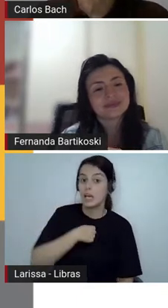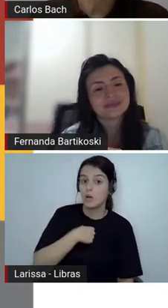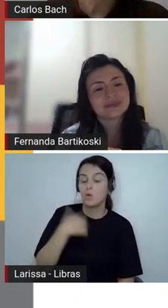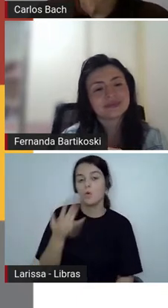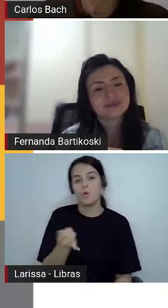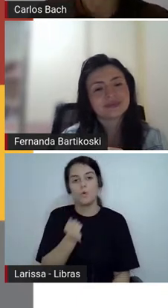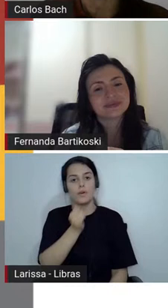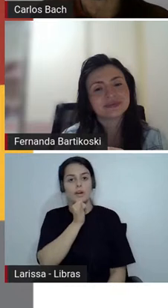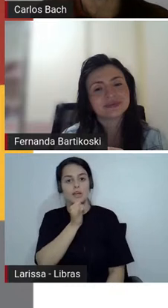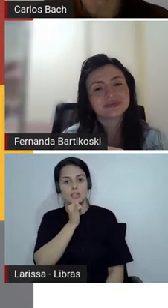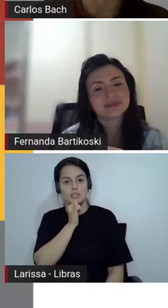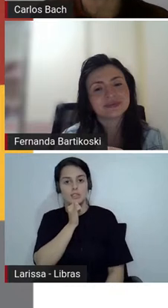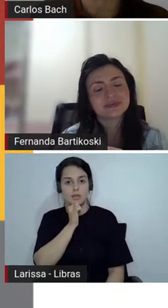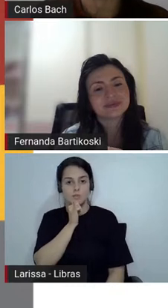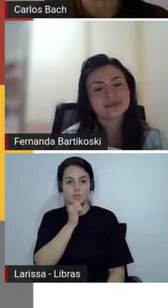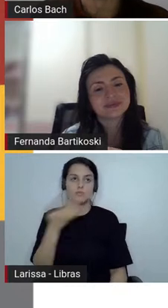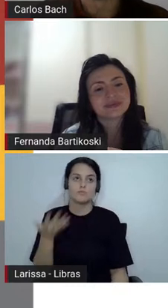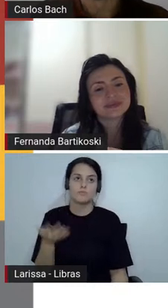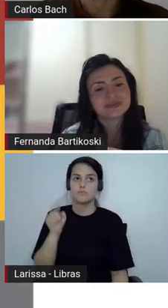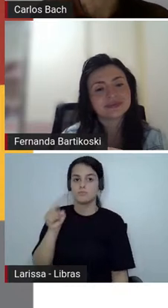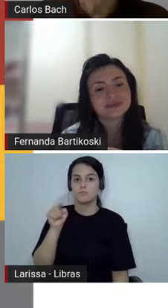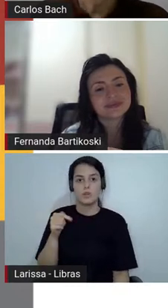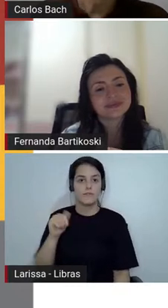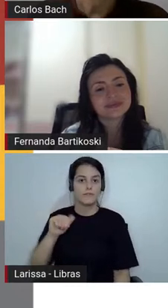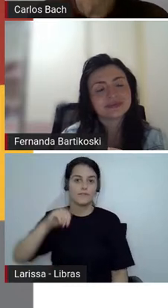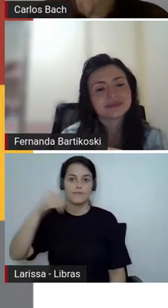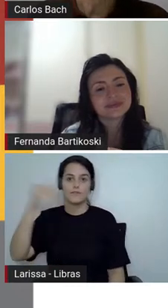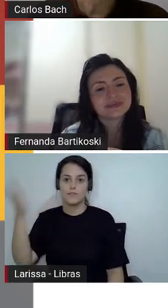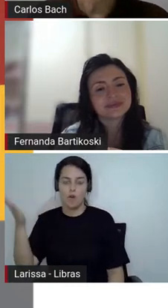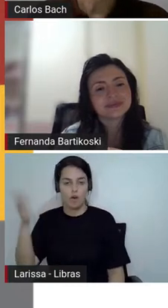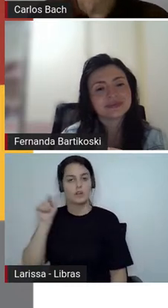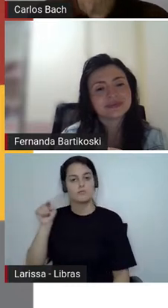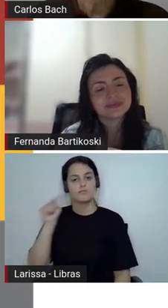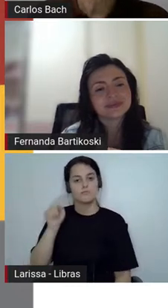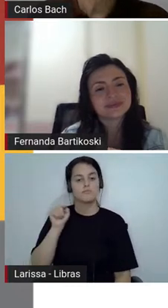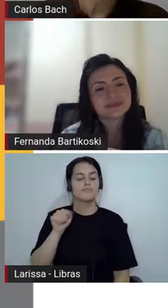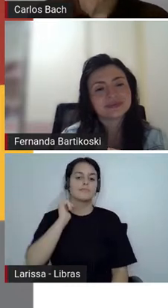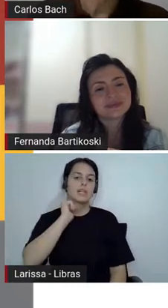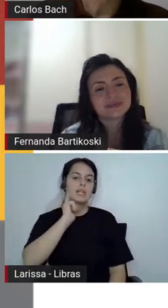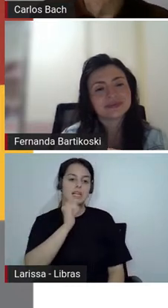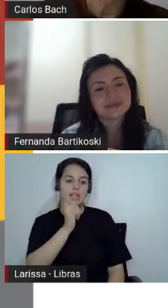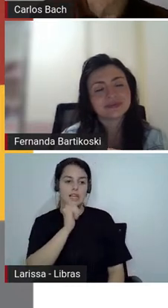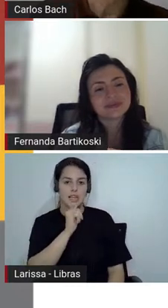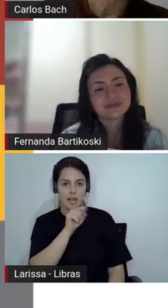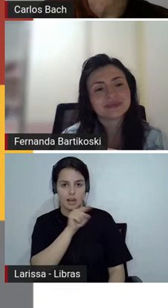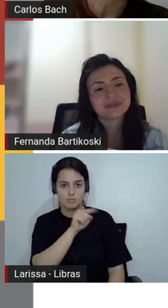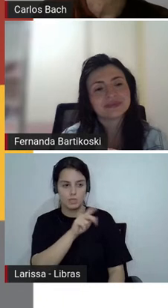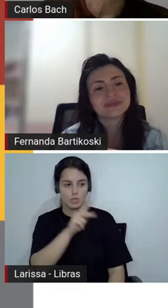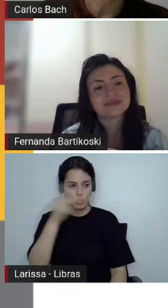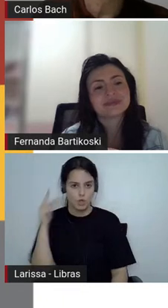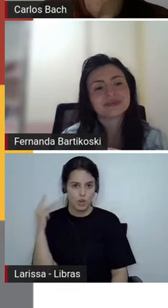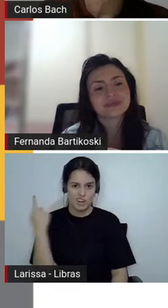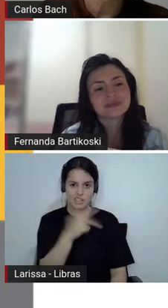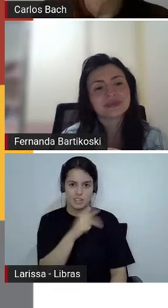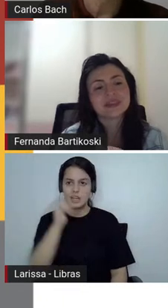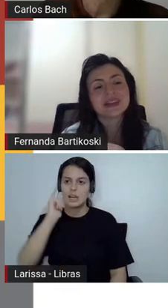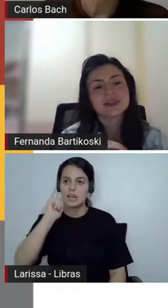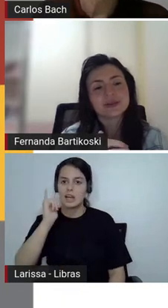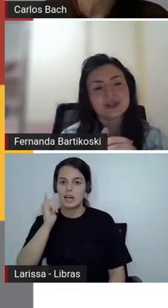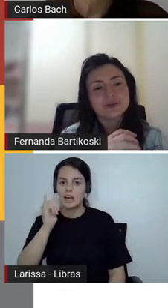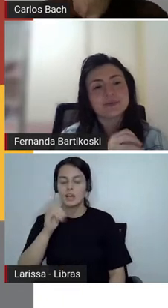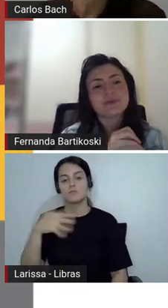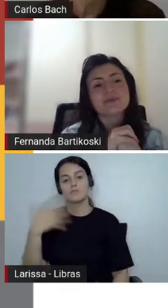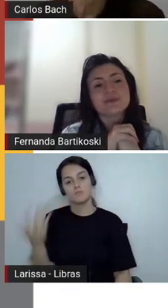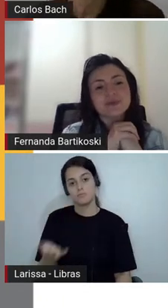os narradores estão em primeira ou terceira pessoa vocês vejam que nós não estamos aqui né Fernando num propósito de que os